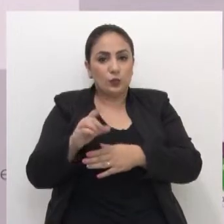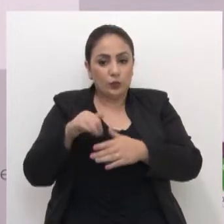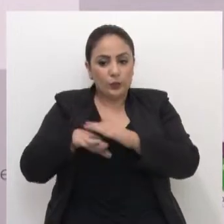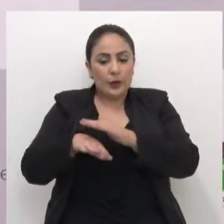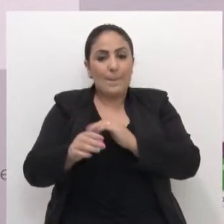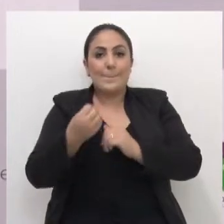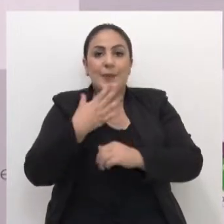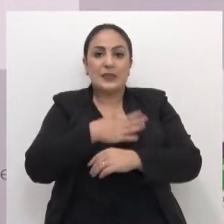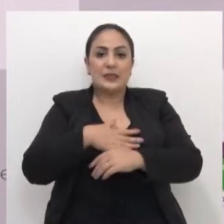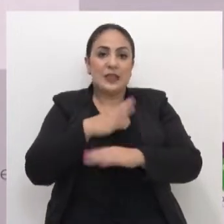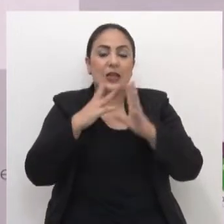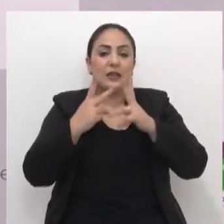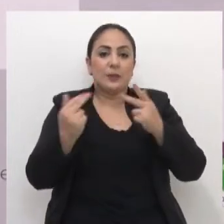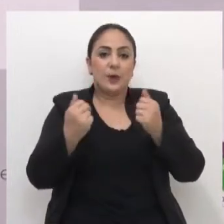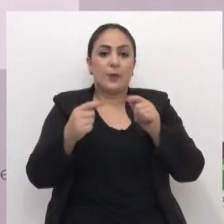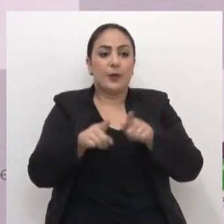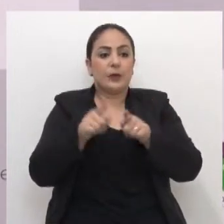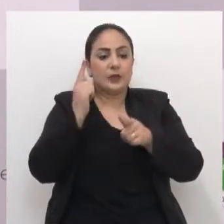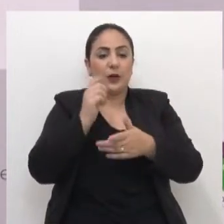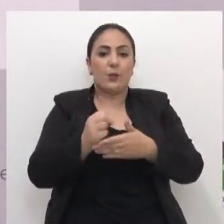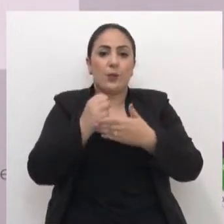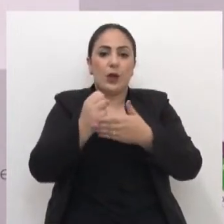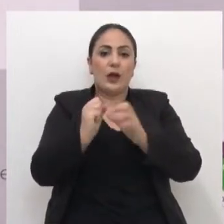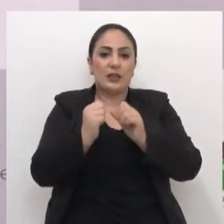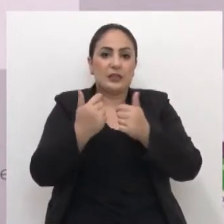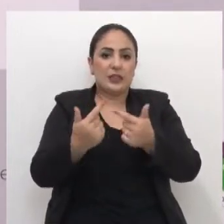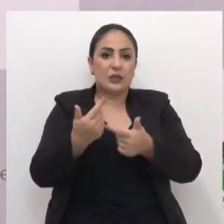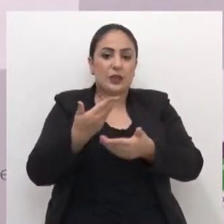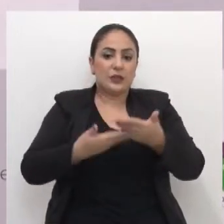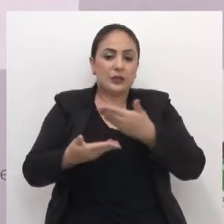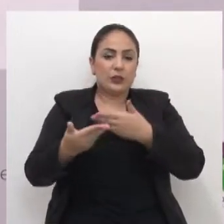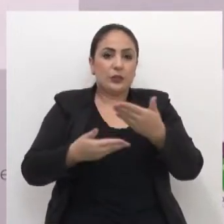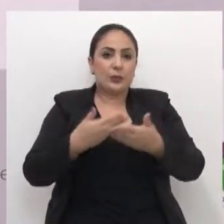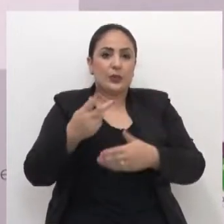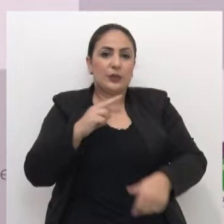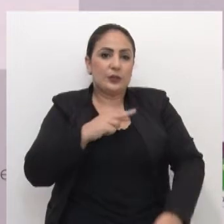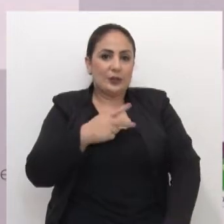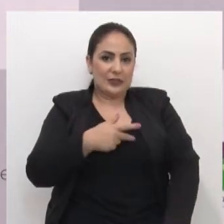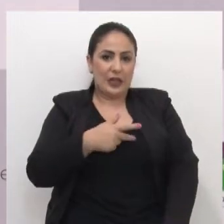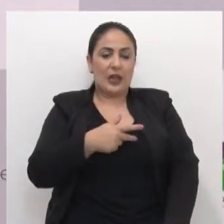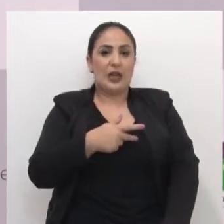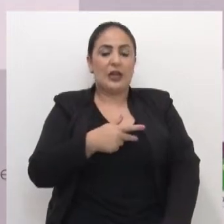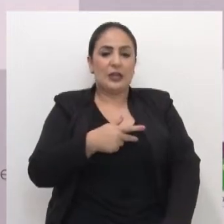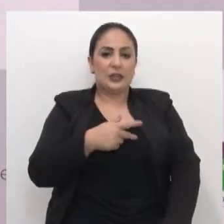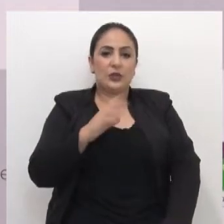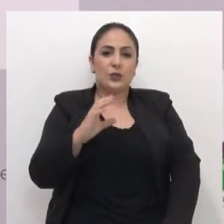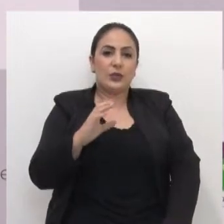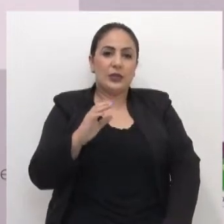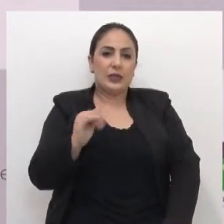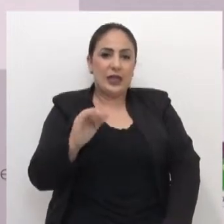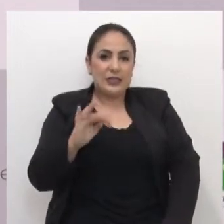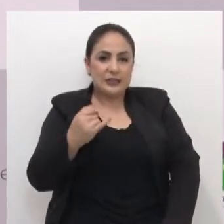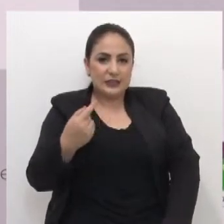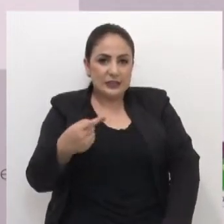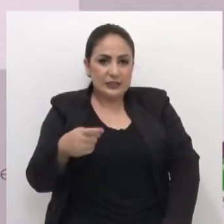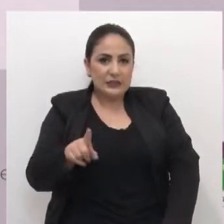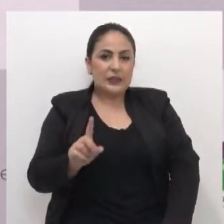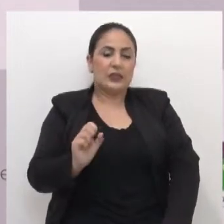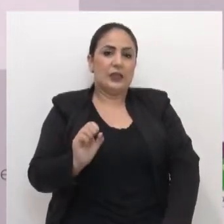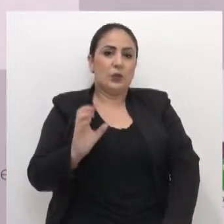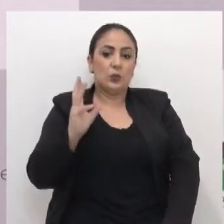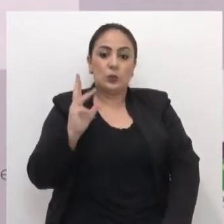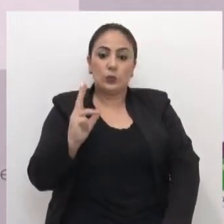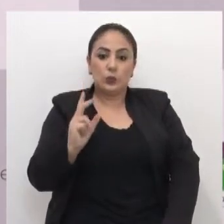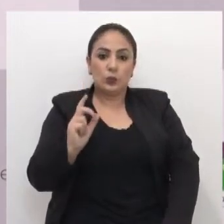para dar suporte às ações de atendimento veterinário, castração. E isso,